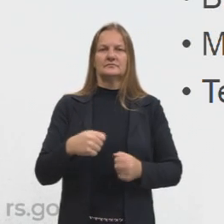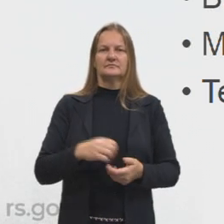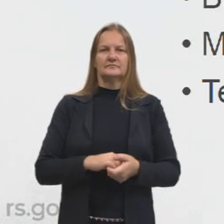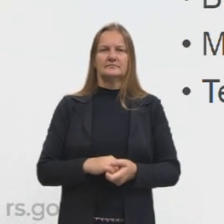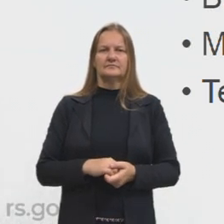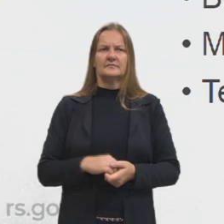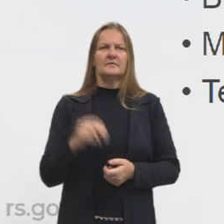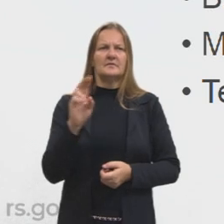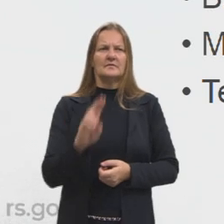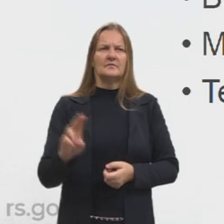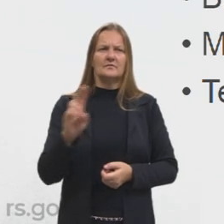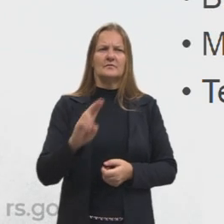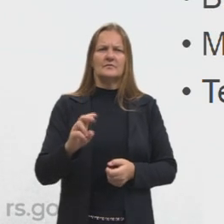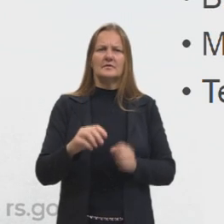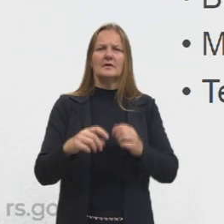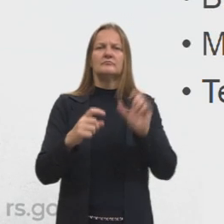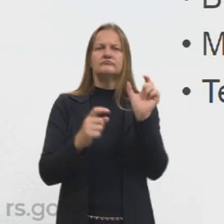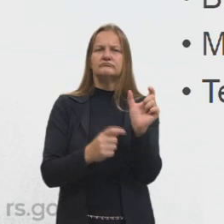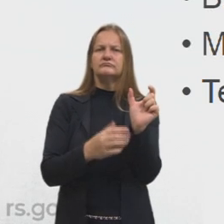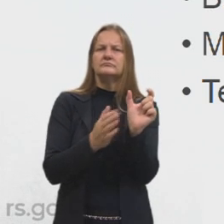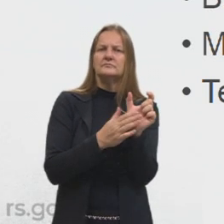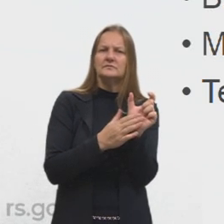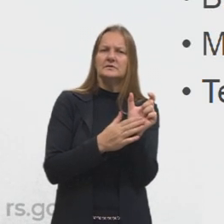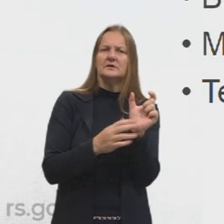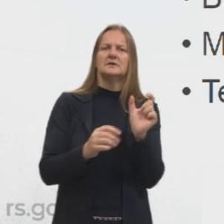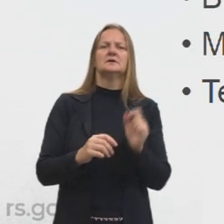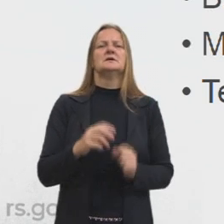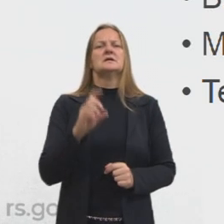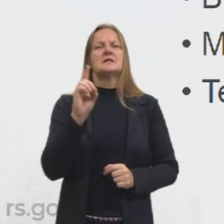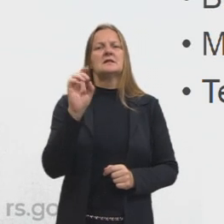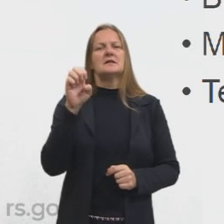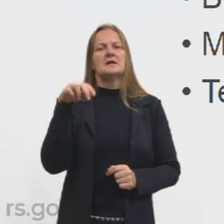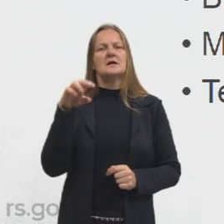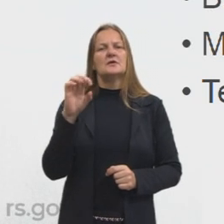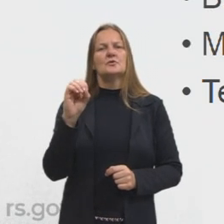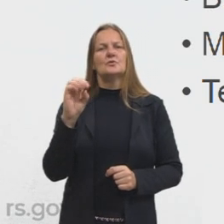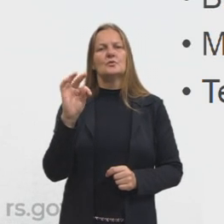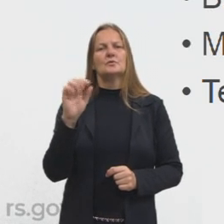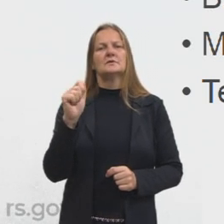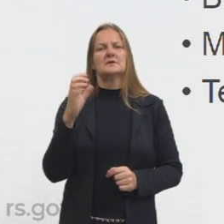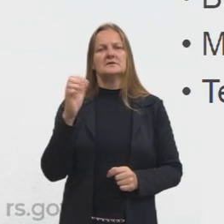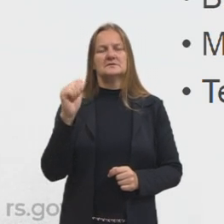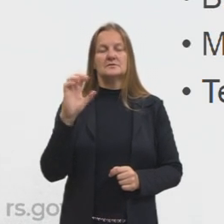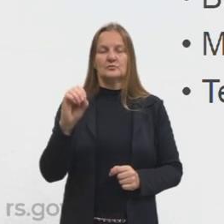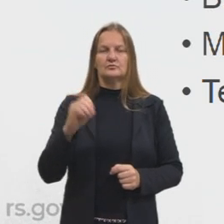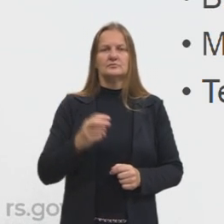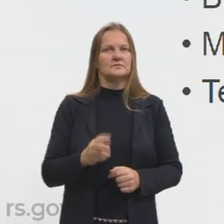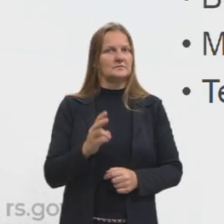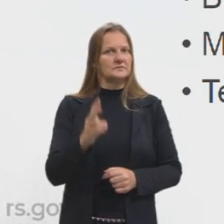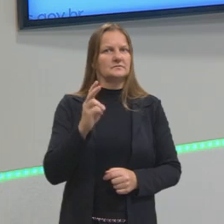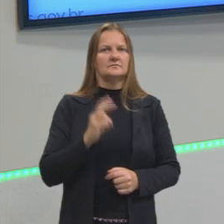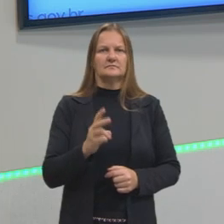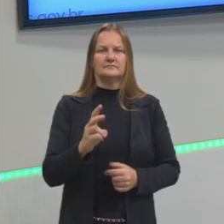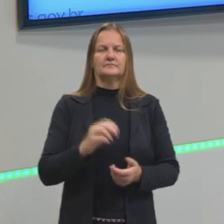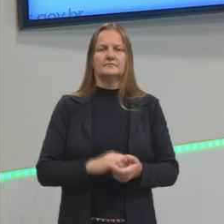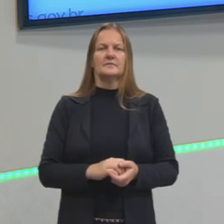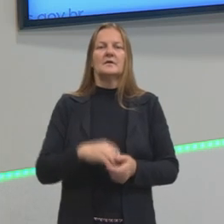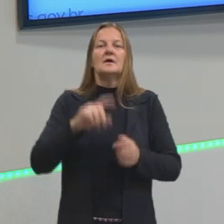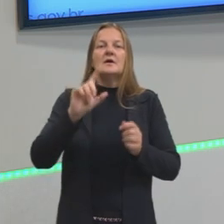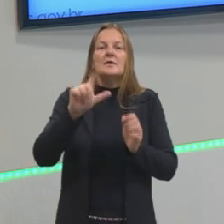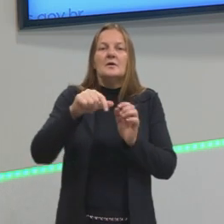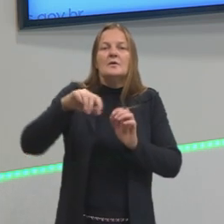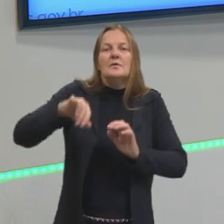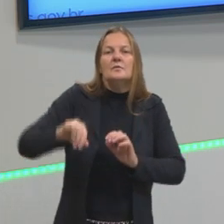precisam usar a denotação muito mais do que a conotação. E eu quero aqui aproveitar e já fazer um